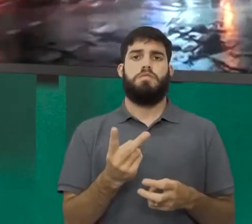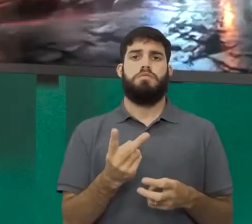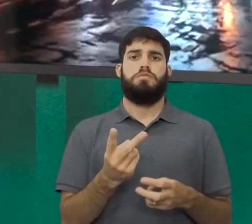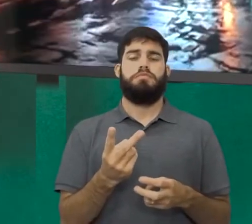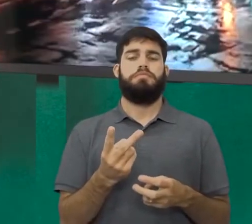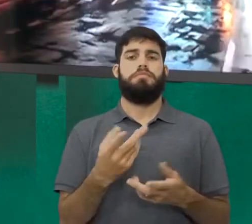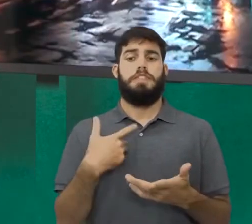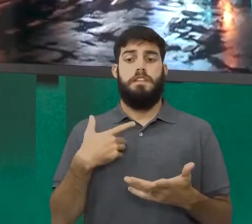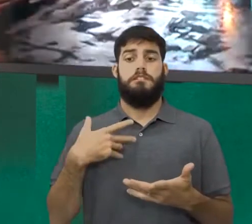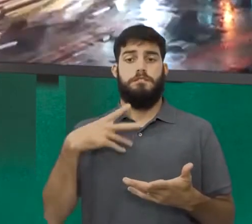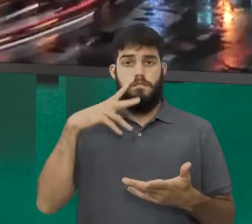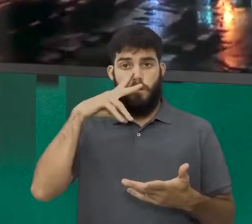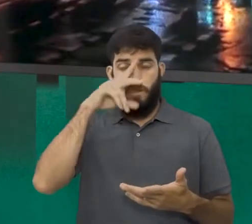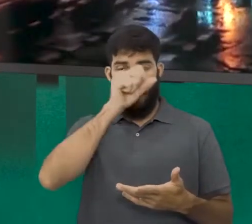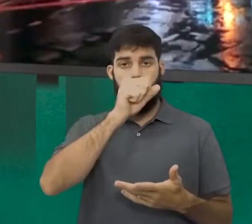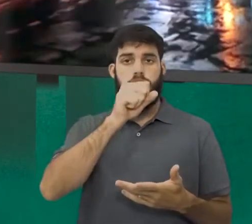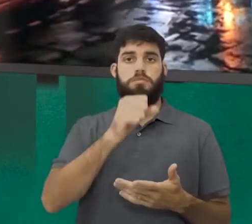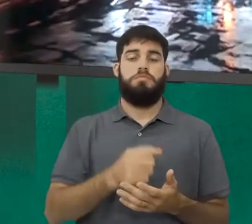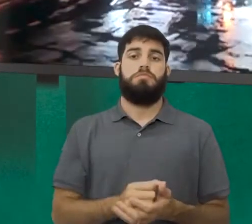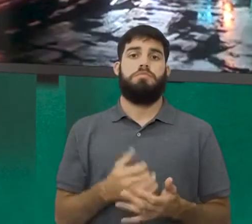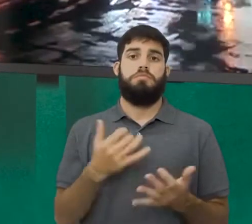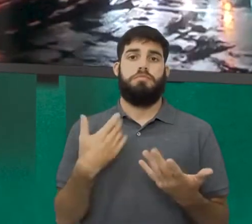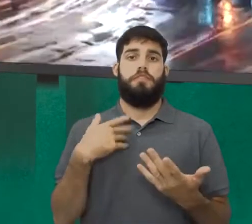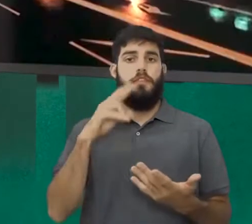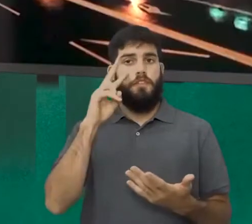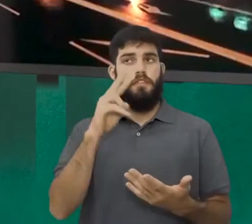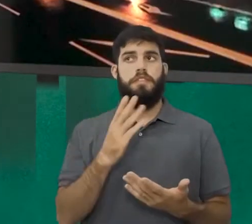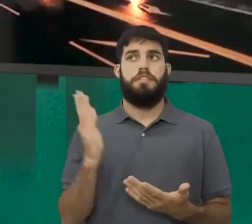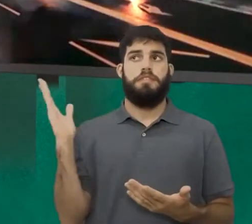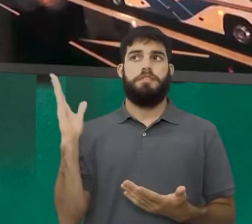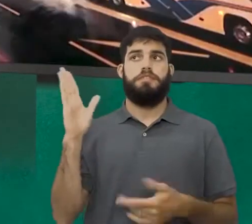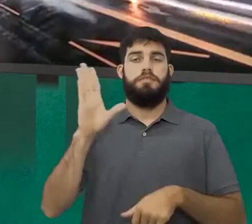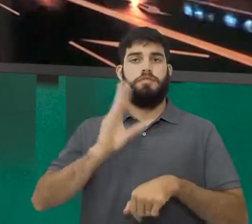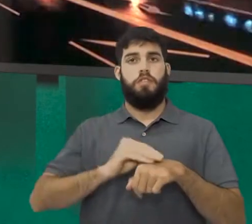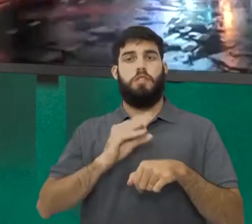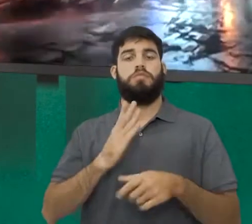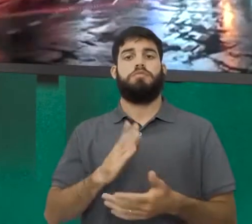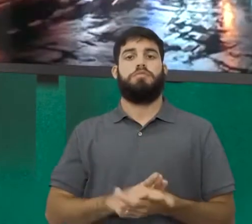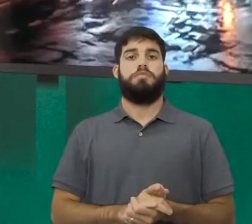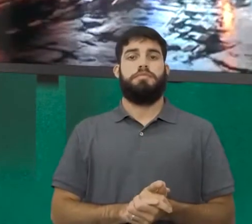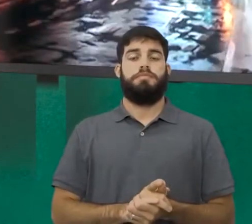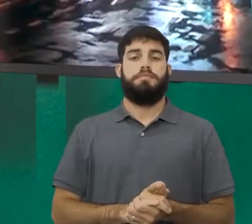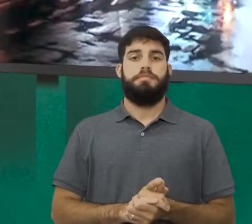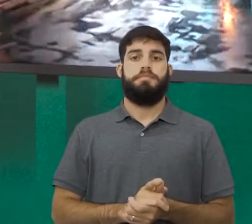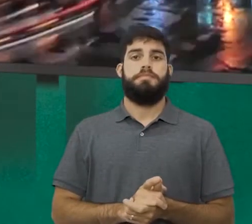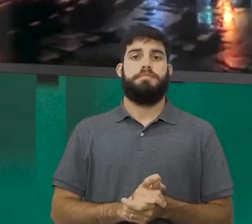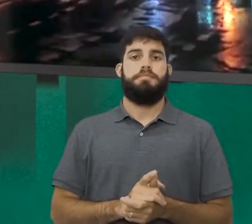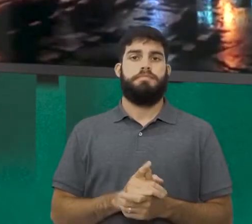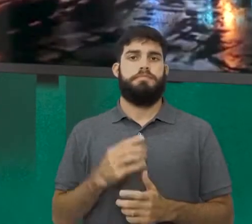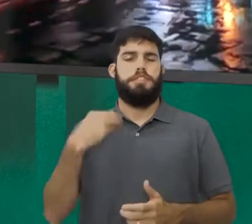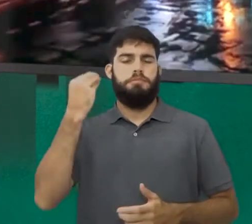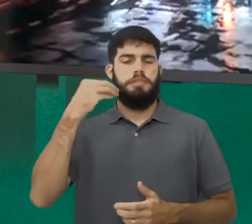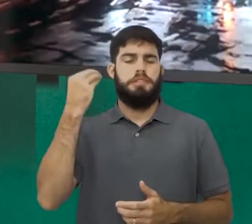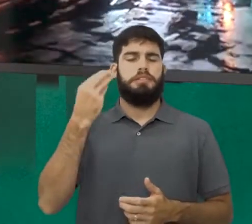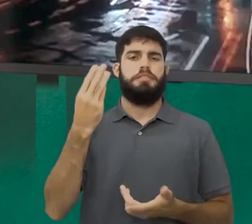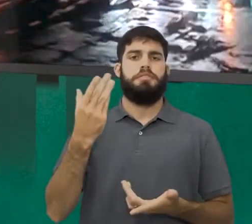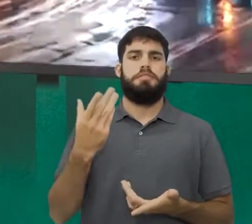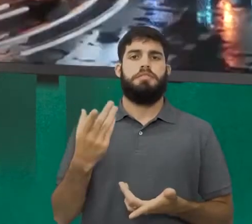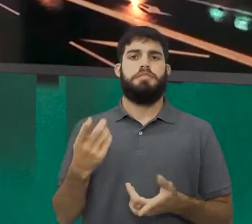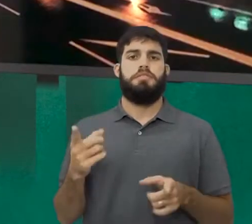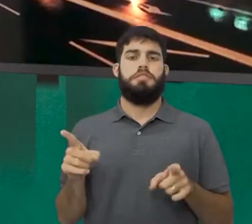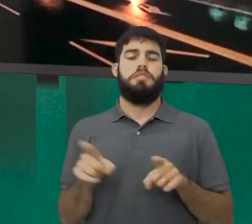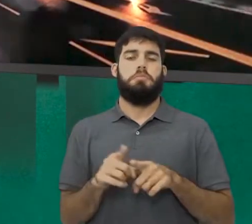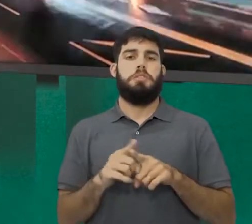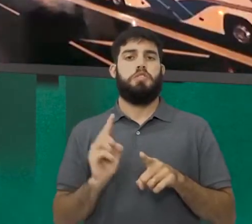muito intenso. A julgar pelas imagens aqui, fluxos, vivências, experiências. Mudamos, inclusive,